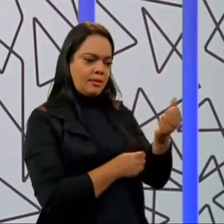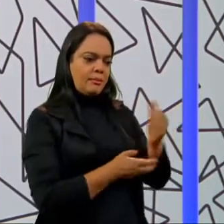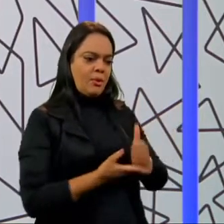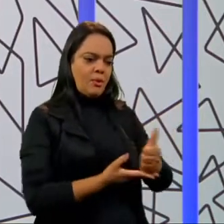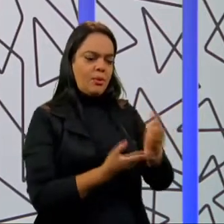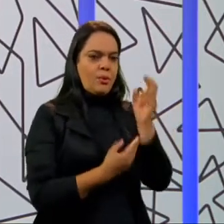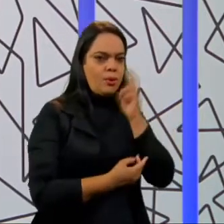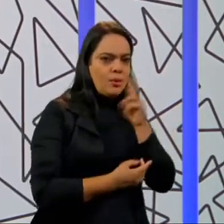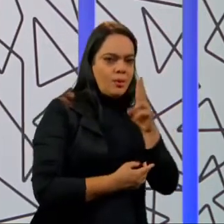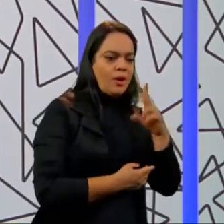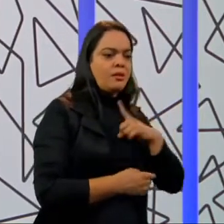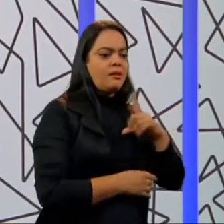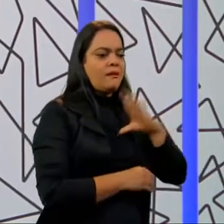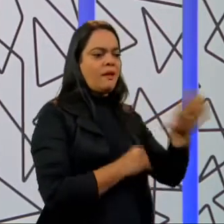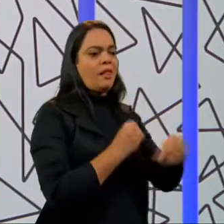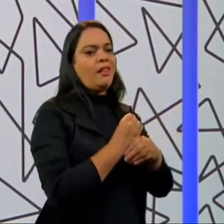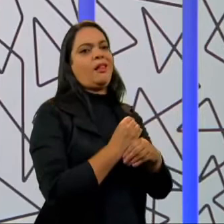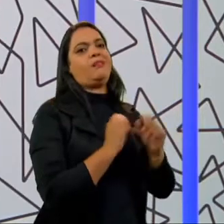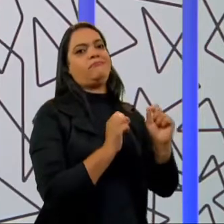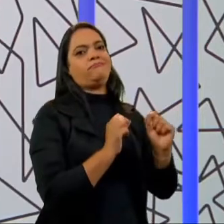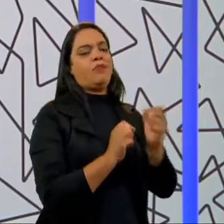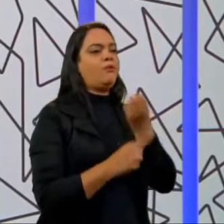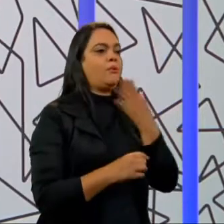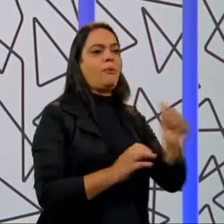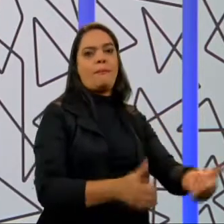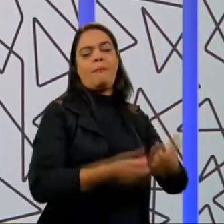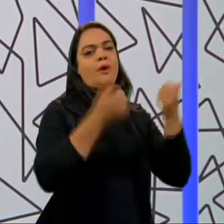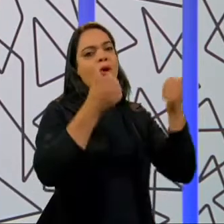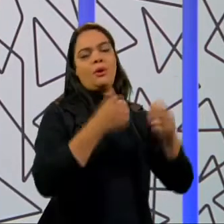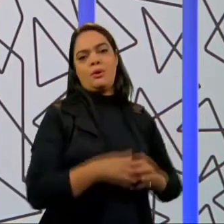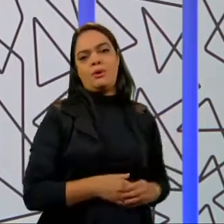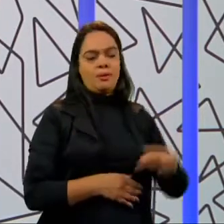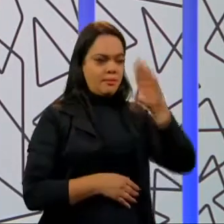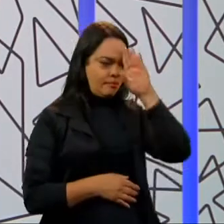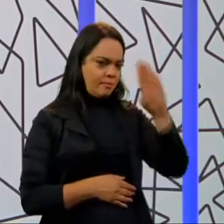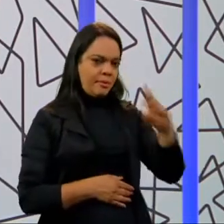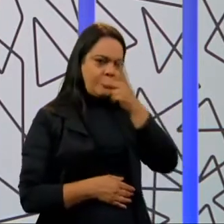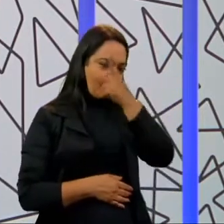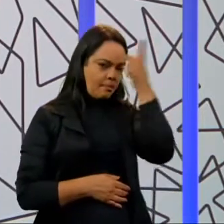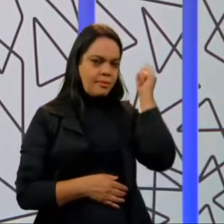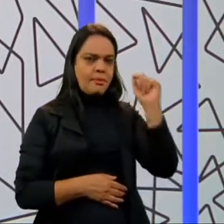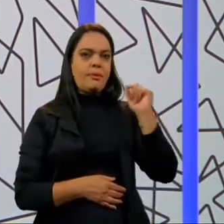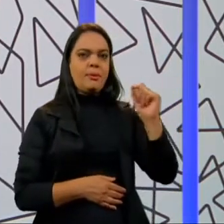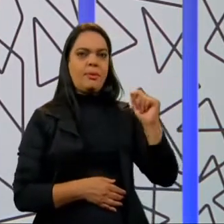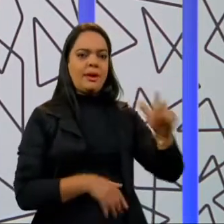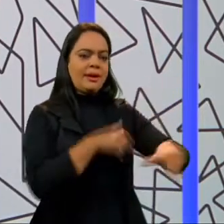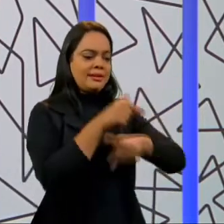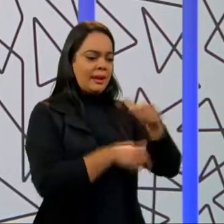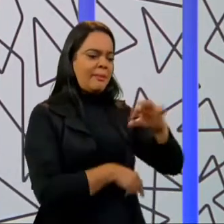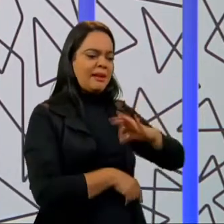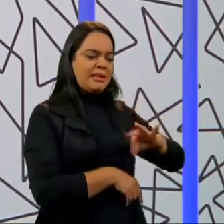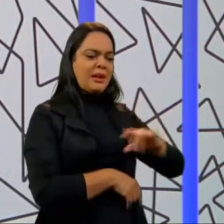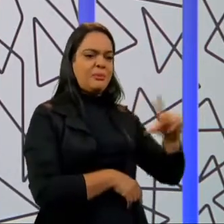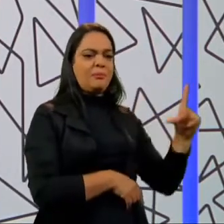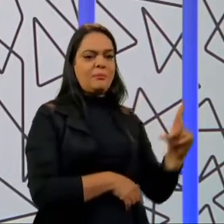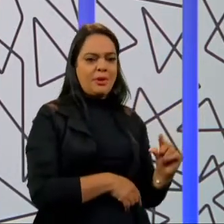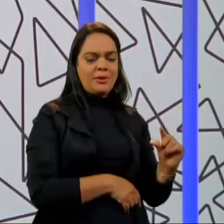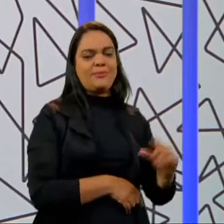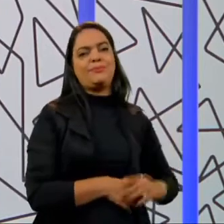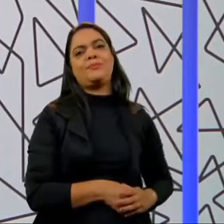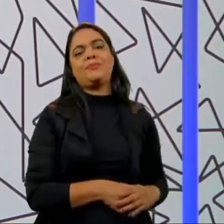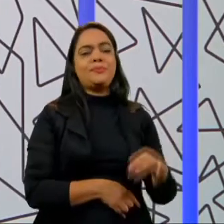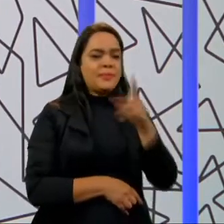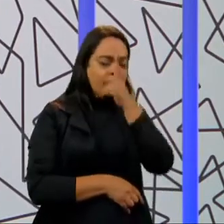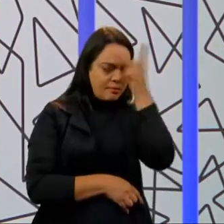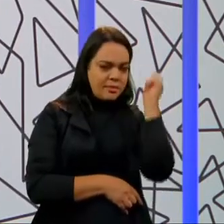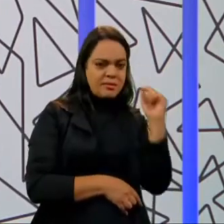compensada pelo auxílio emergencial, principalmente para o caso das classes de mais baixa renda. No caso de